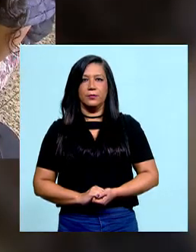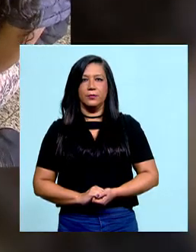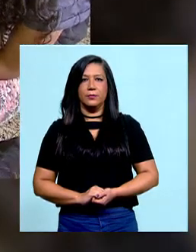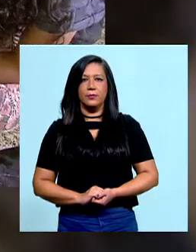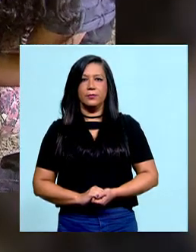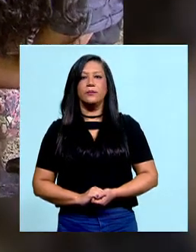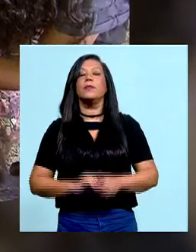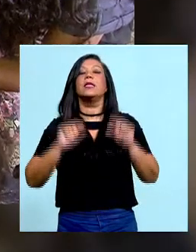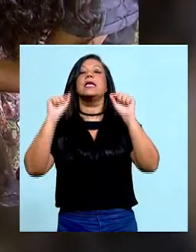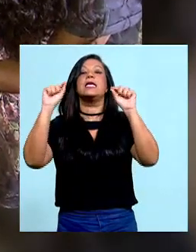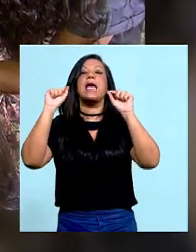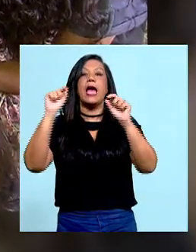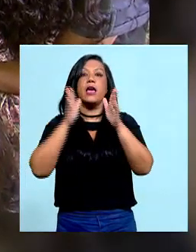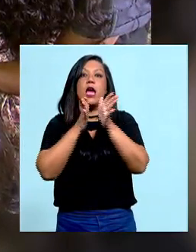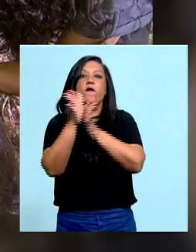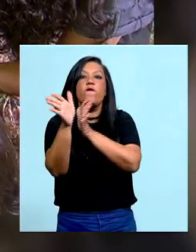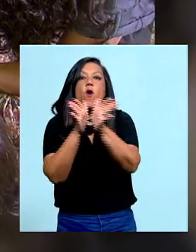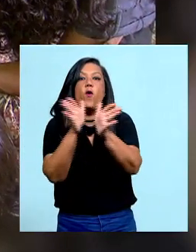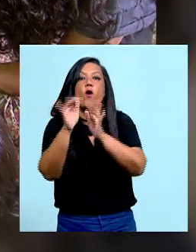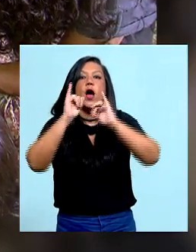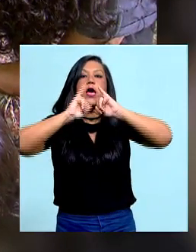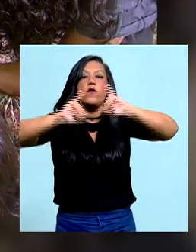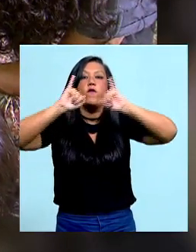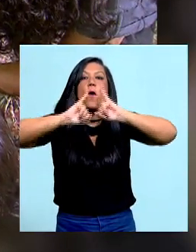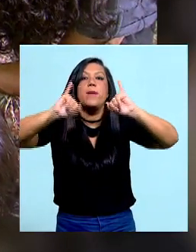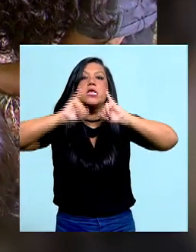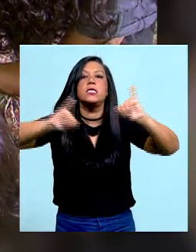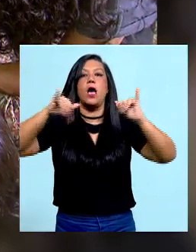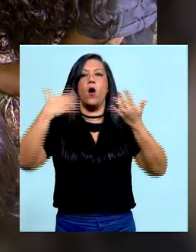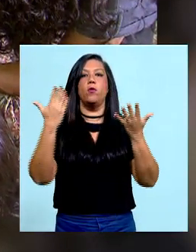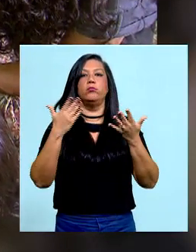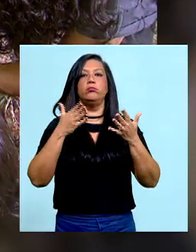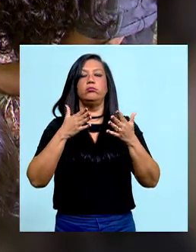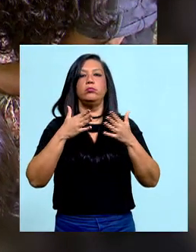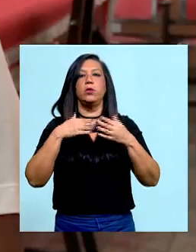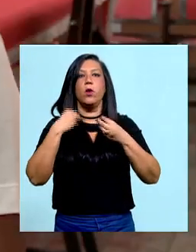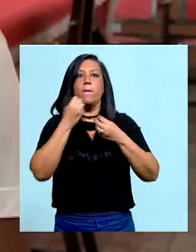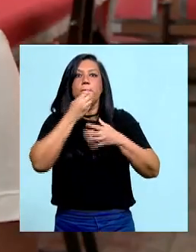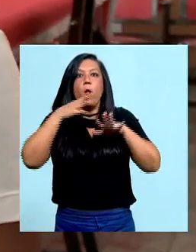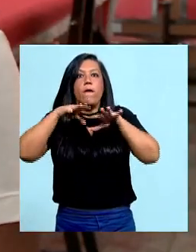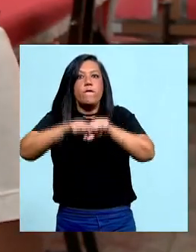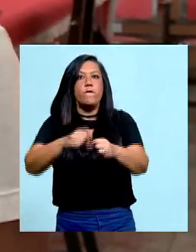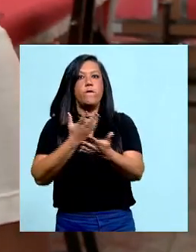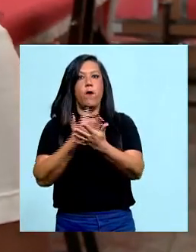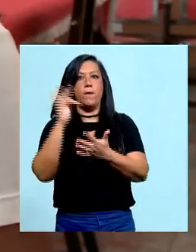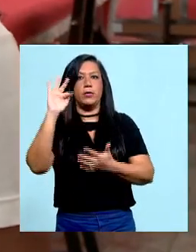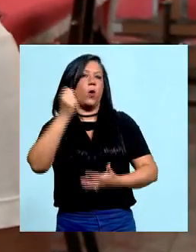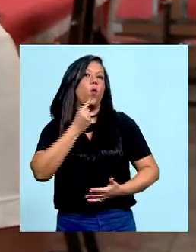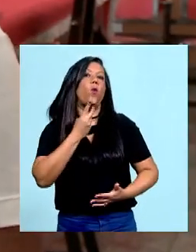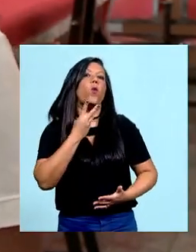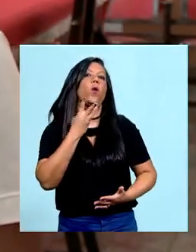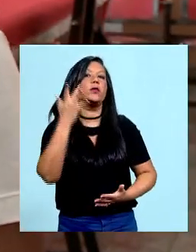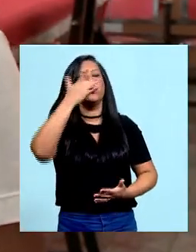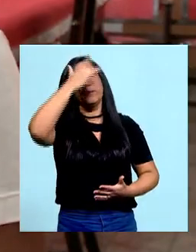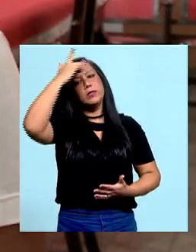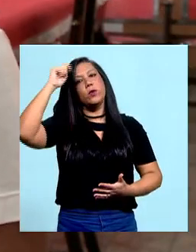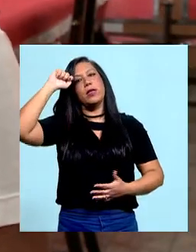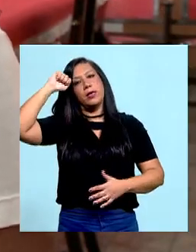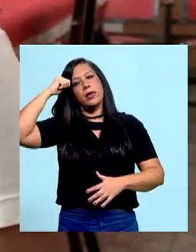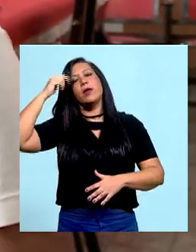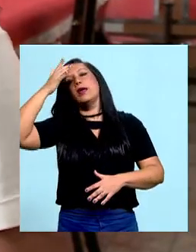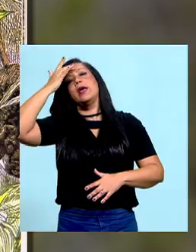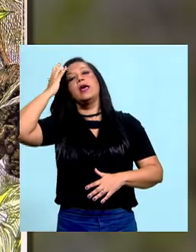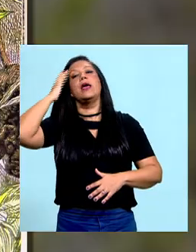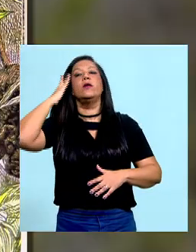Quem tem acesso a informação, quem tem acesso a uma boa formação. Então é claro que isso está muito ligado a uma cultura